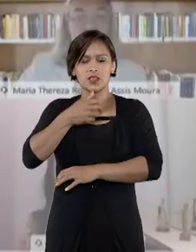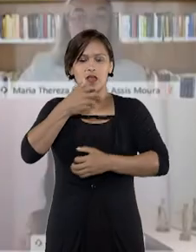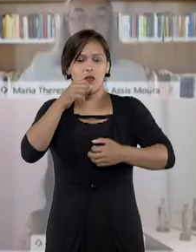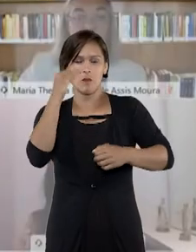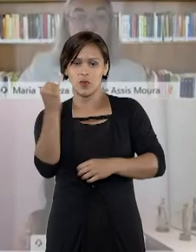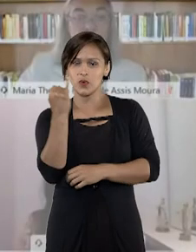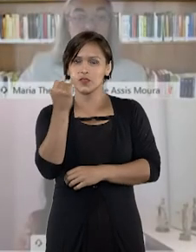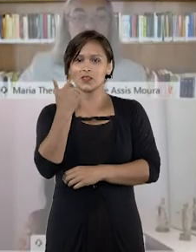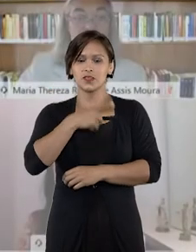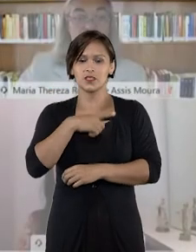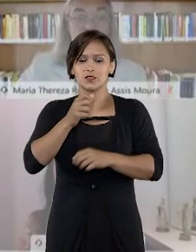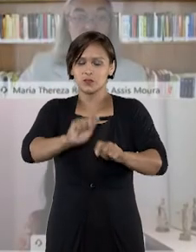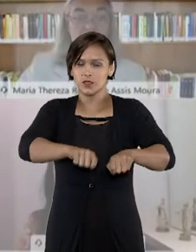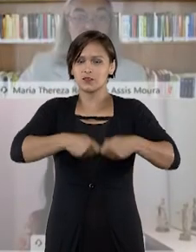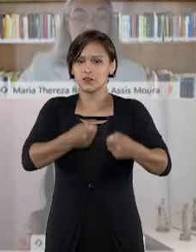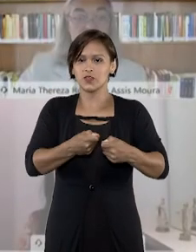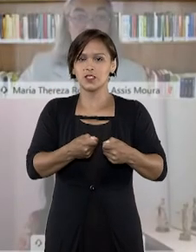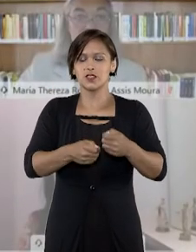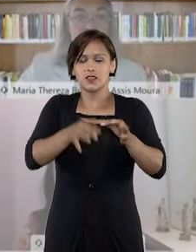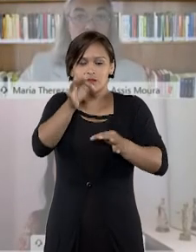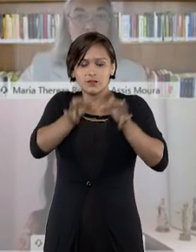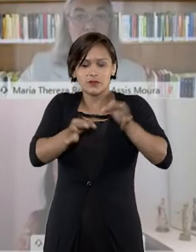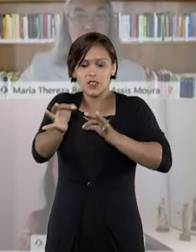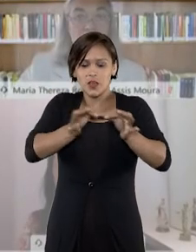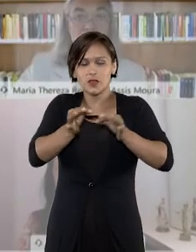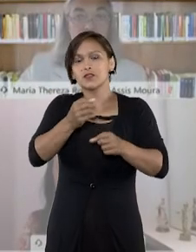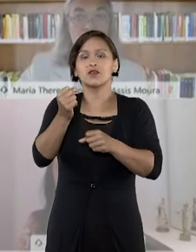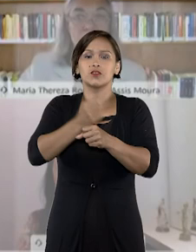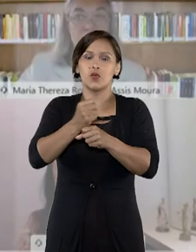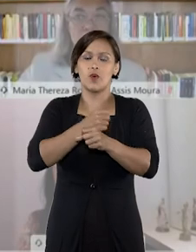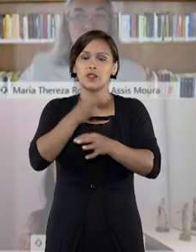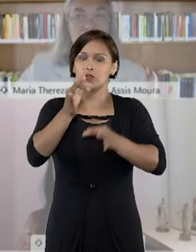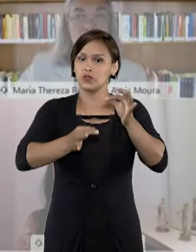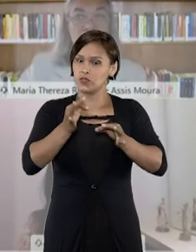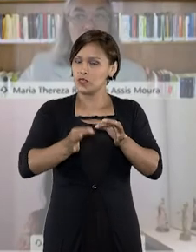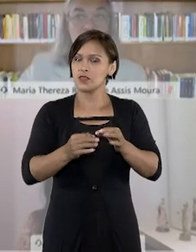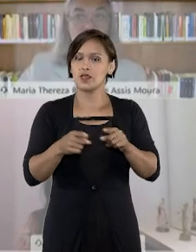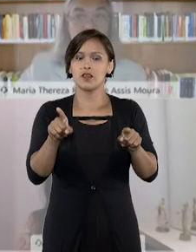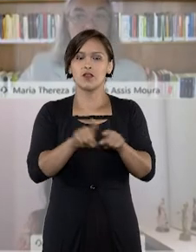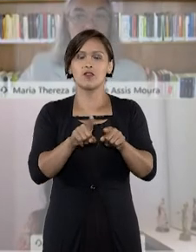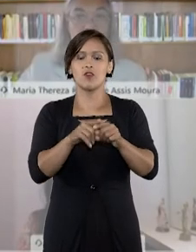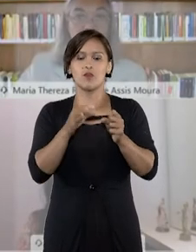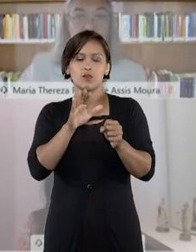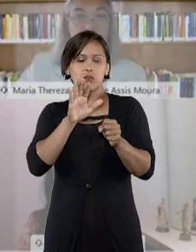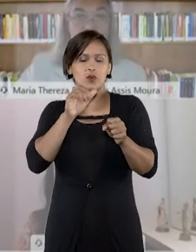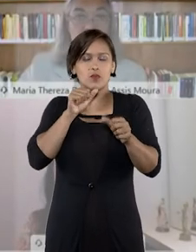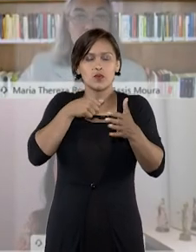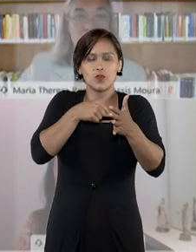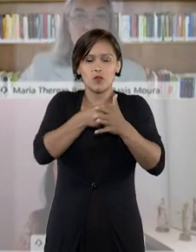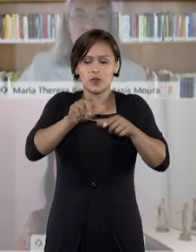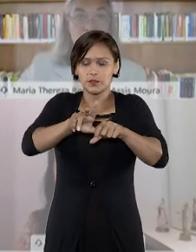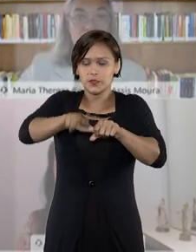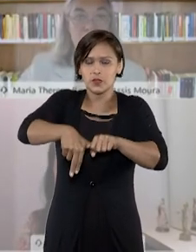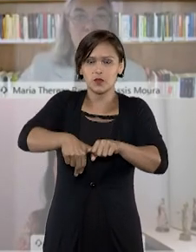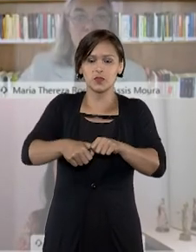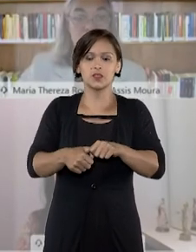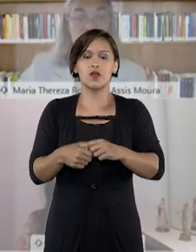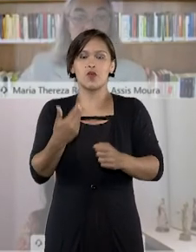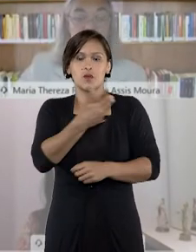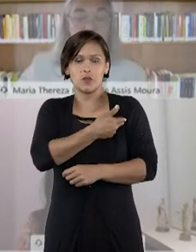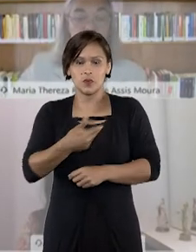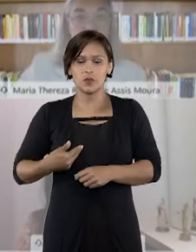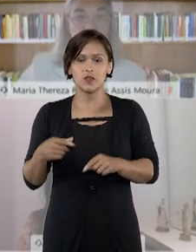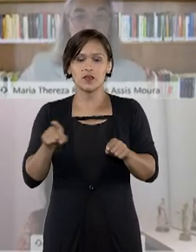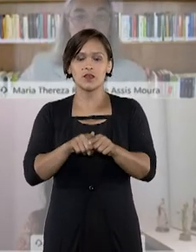importantes para o fortalecimento de planejamentos anuais do judiciário, como o combate à corrupção nas instituições públicas